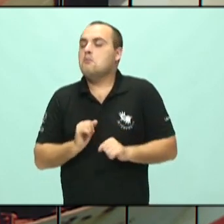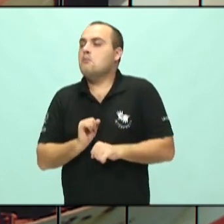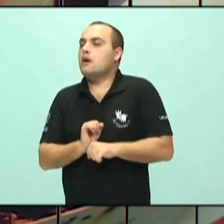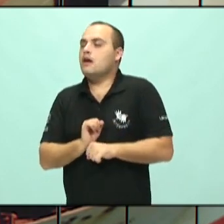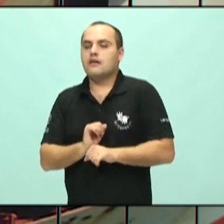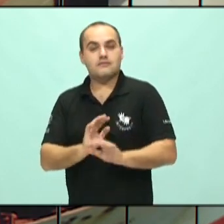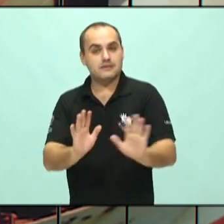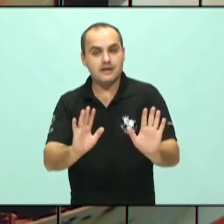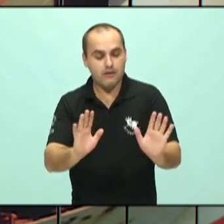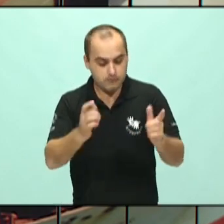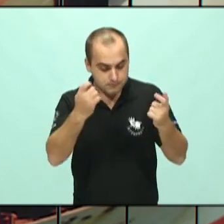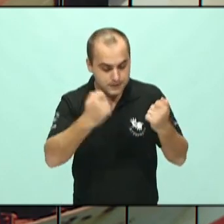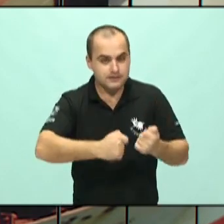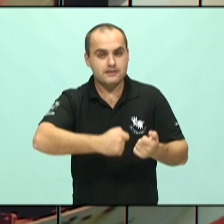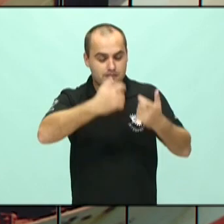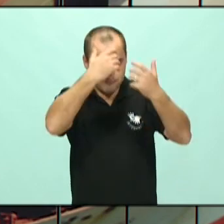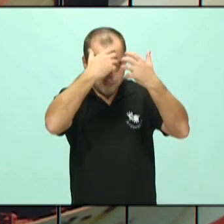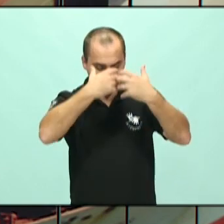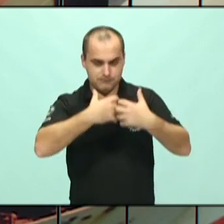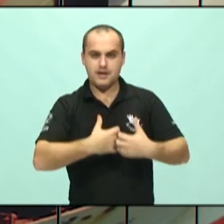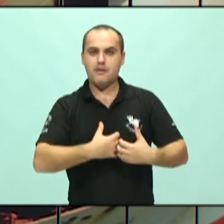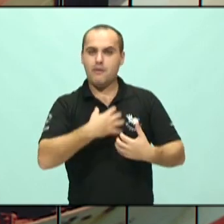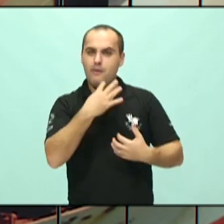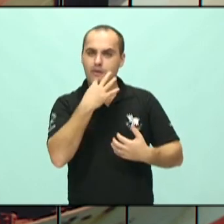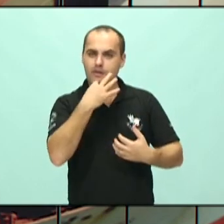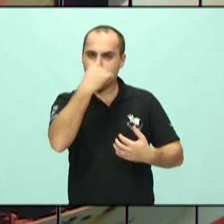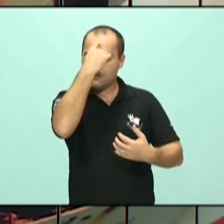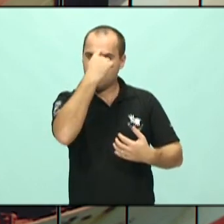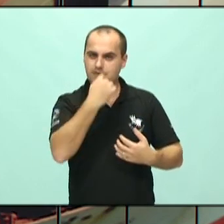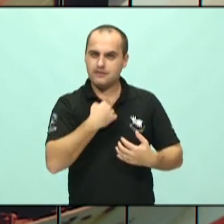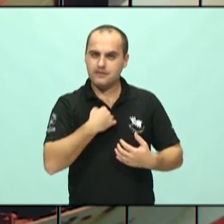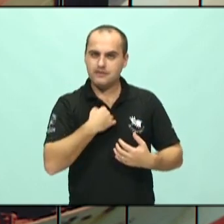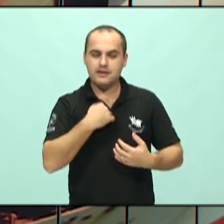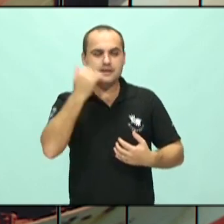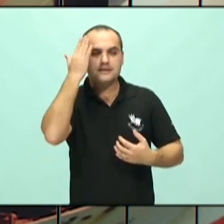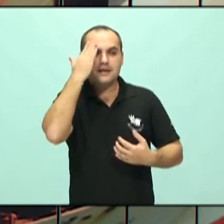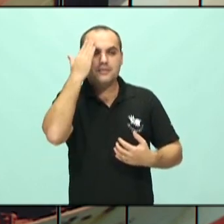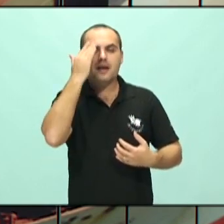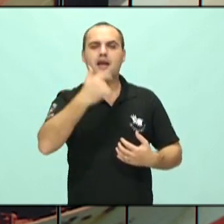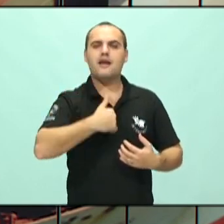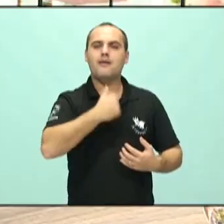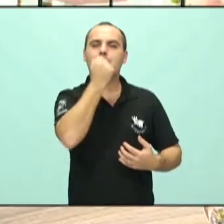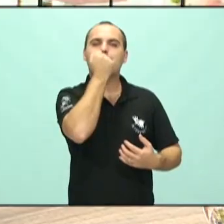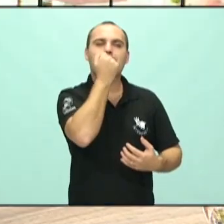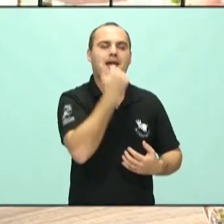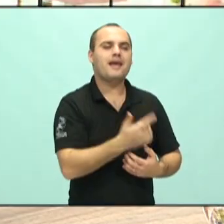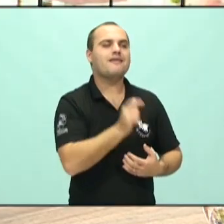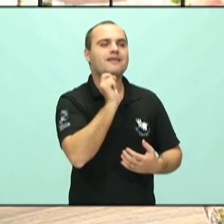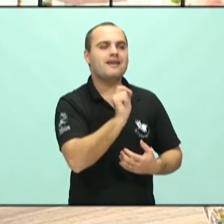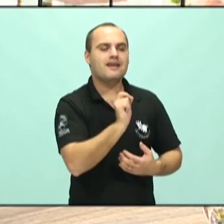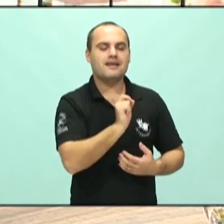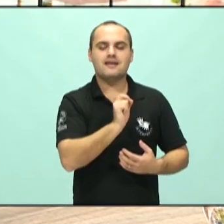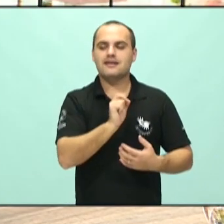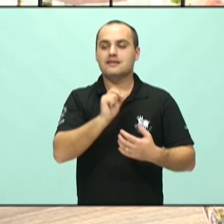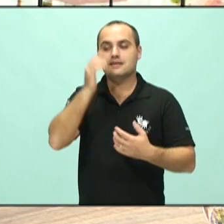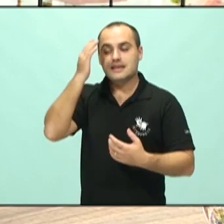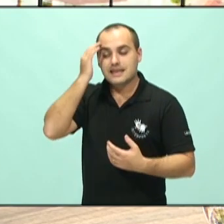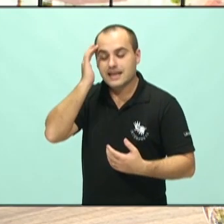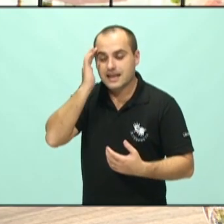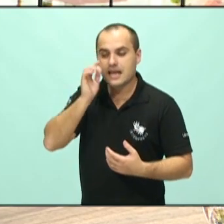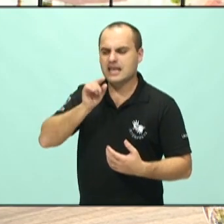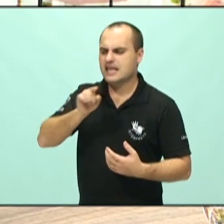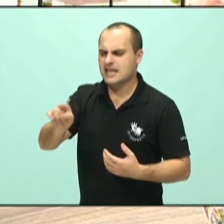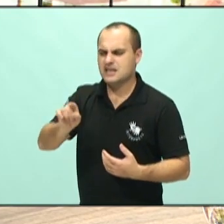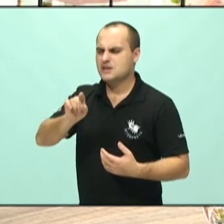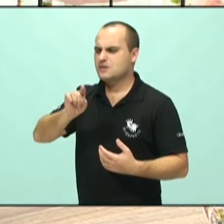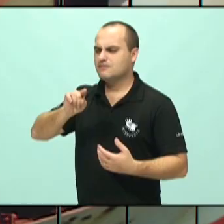autoconhecimento, saber o que te faz bem, saber o que te faz feliz, entender o que te faz mal, entender que você não